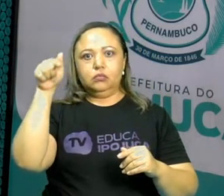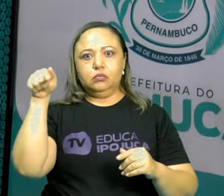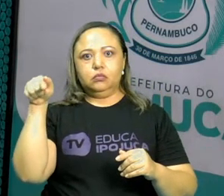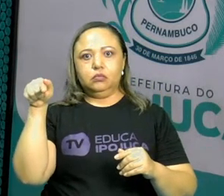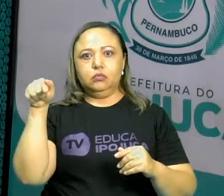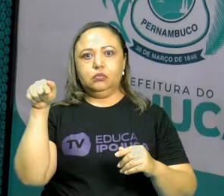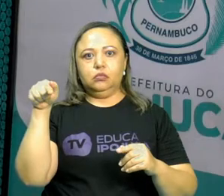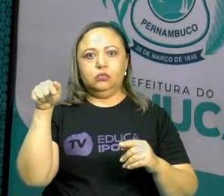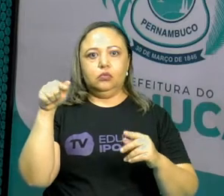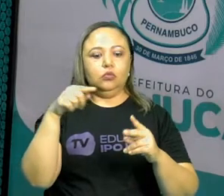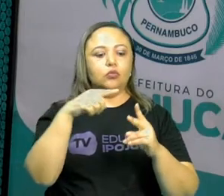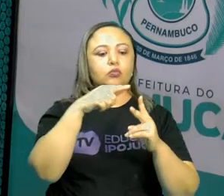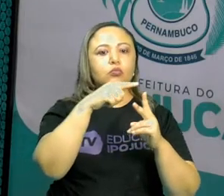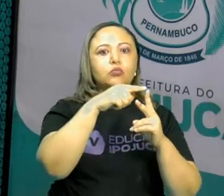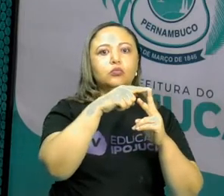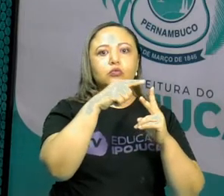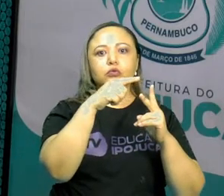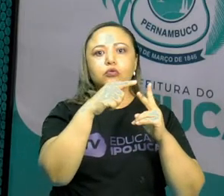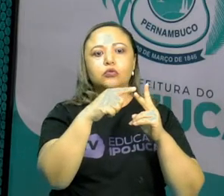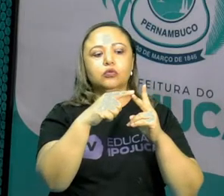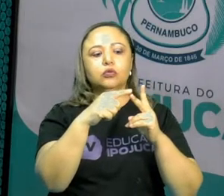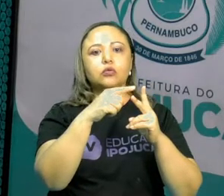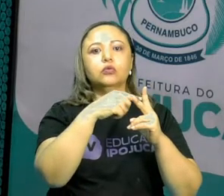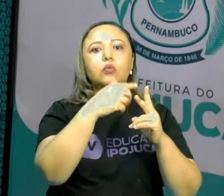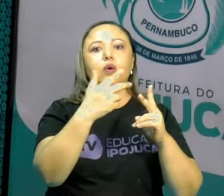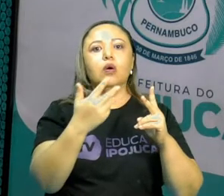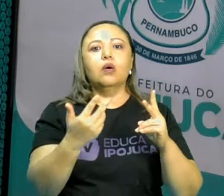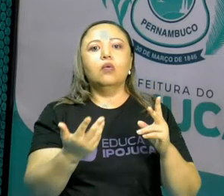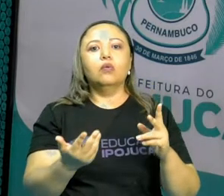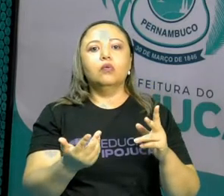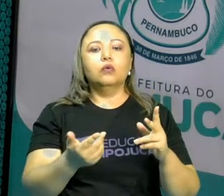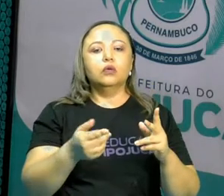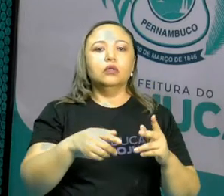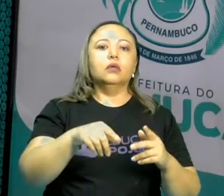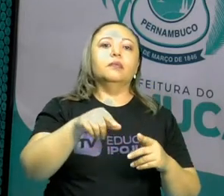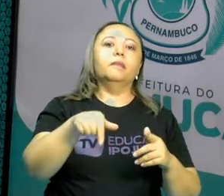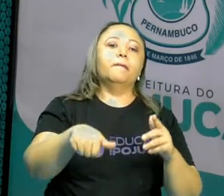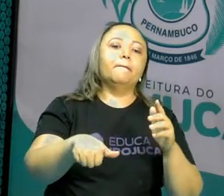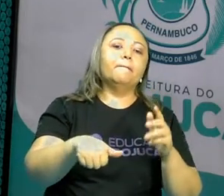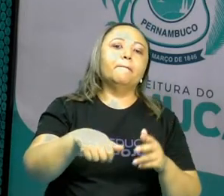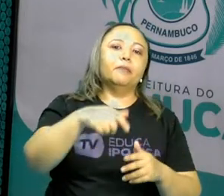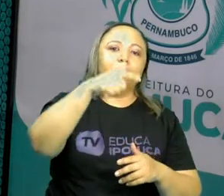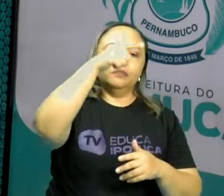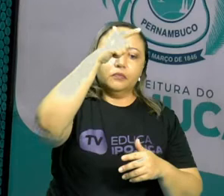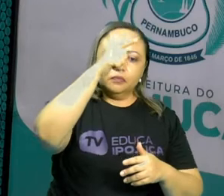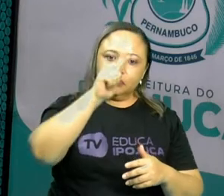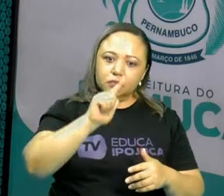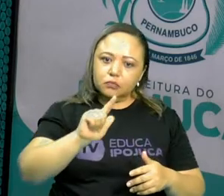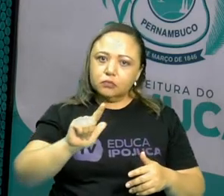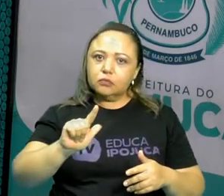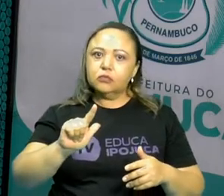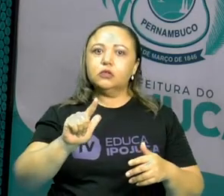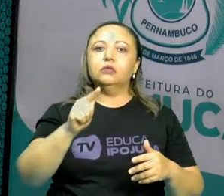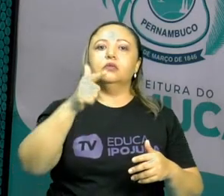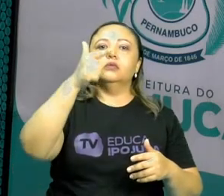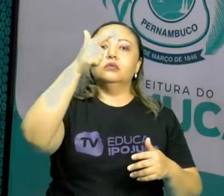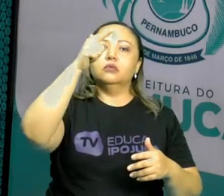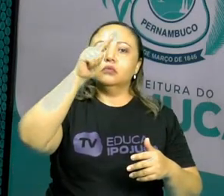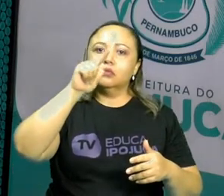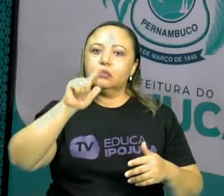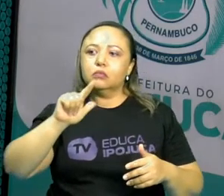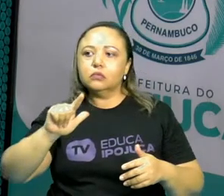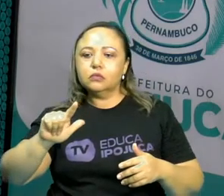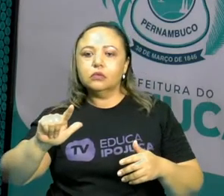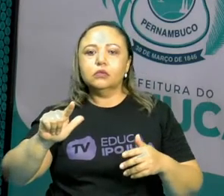os dois números, ou qual o número, que vai se repetir primeiro, tanto no 5 quanto na linha do 7?